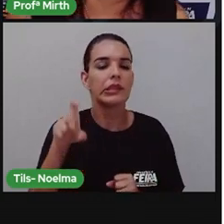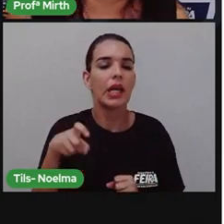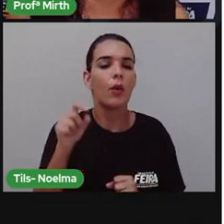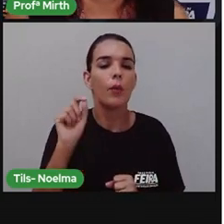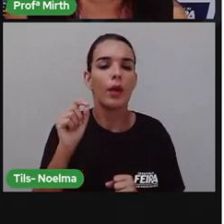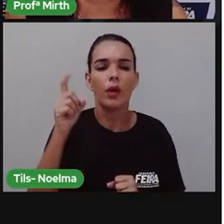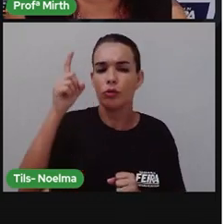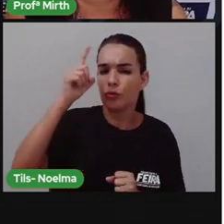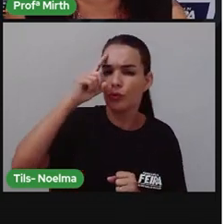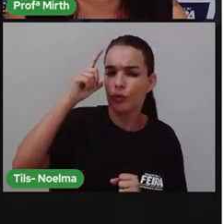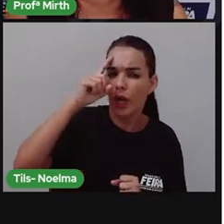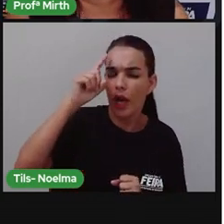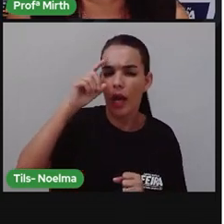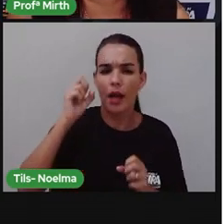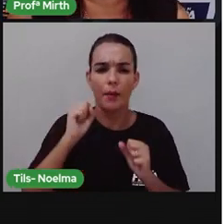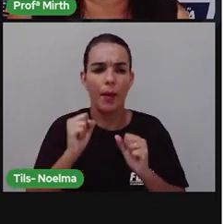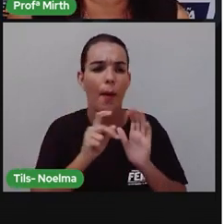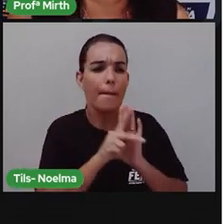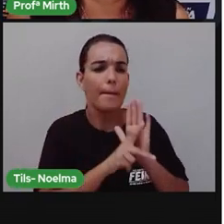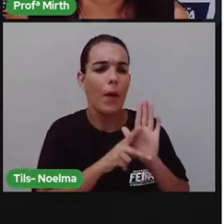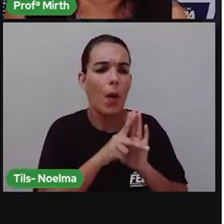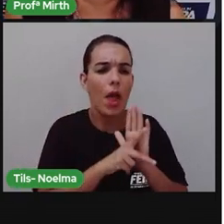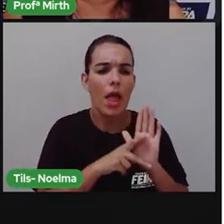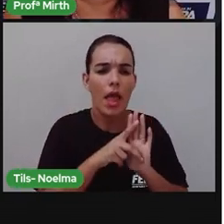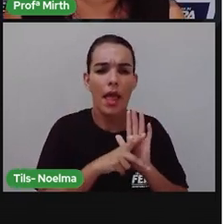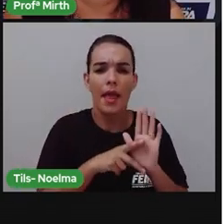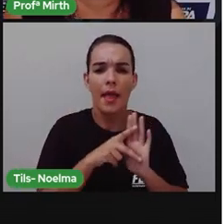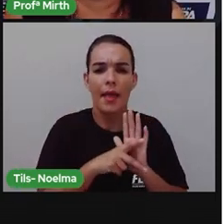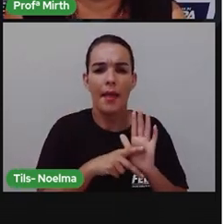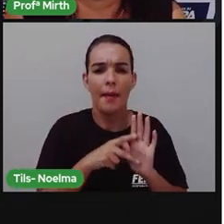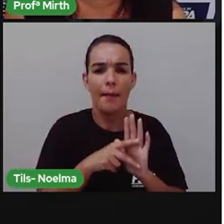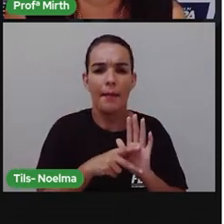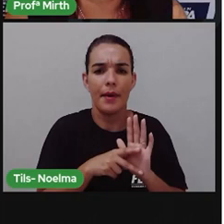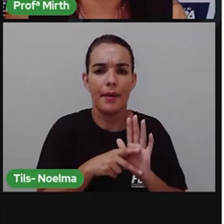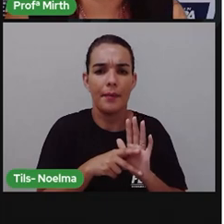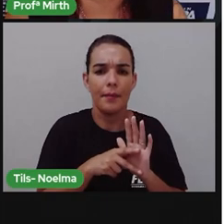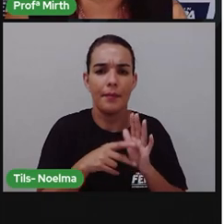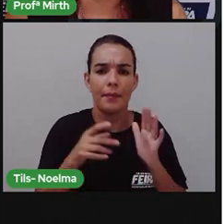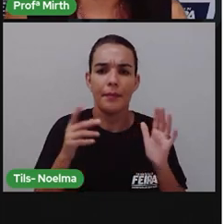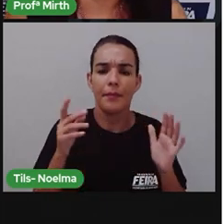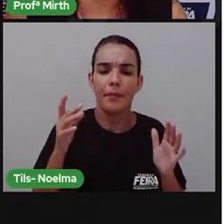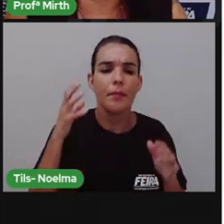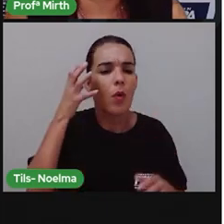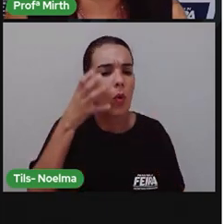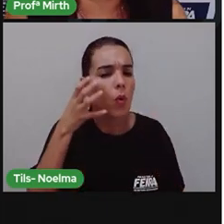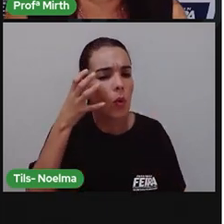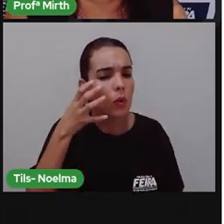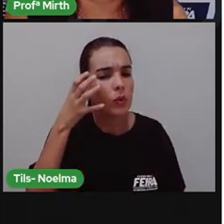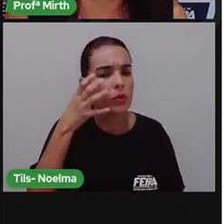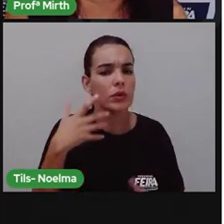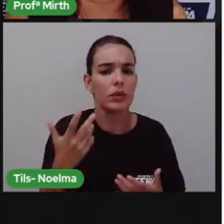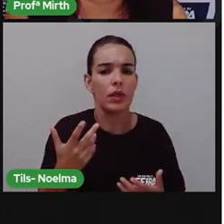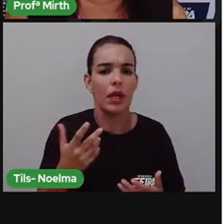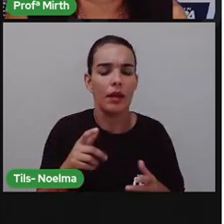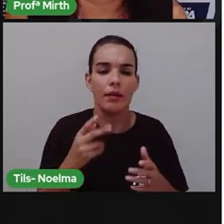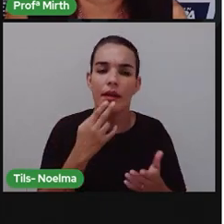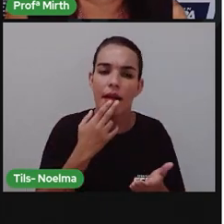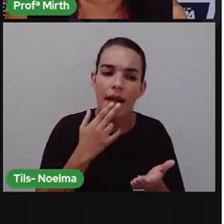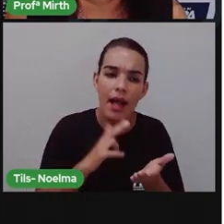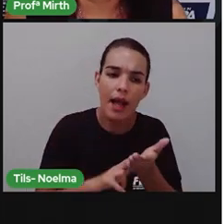poema, músicas, roteiros, cartas, entre outros, né? Pode ter vários formatos,